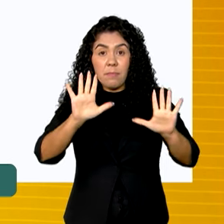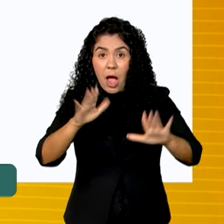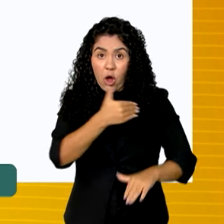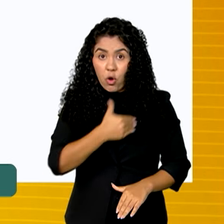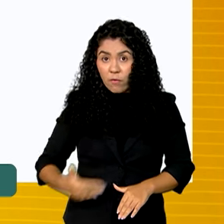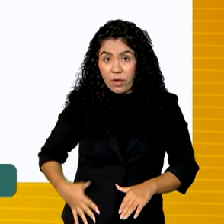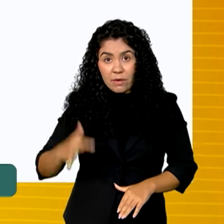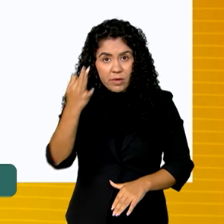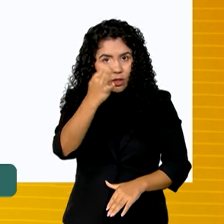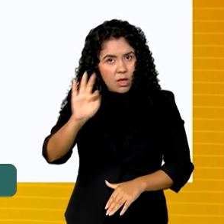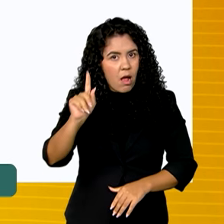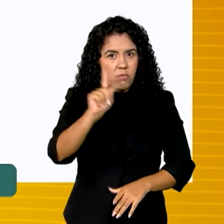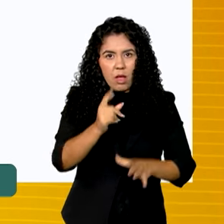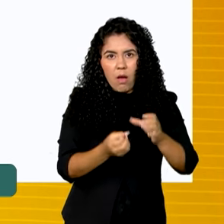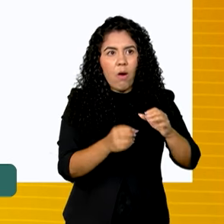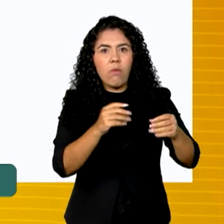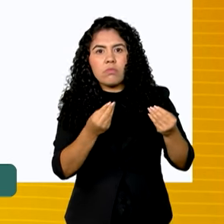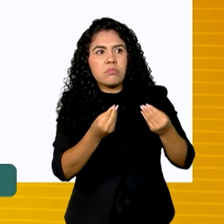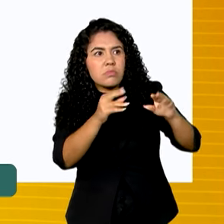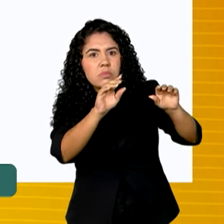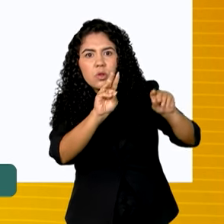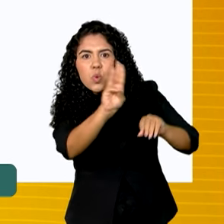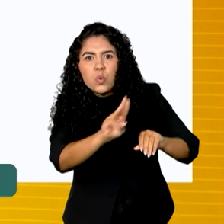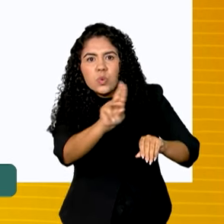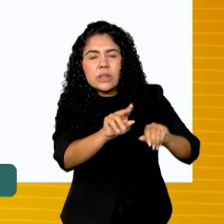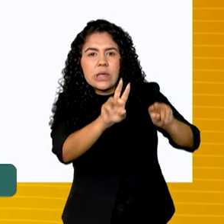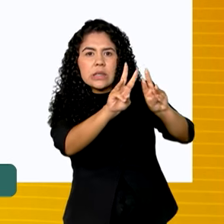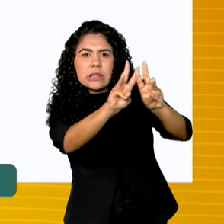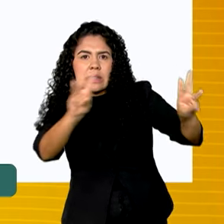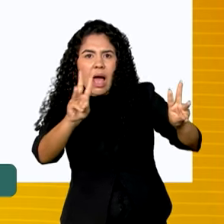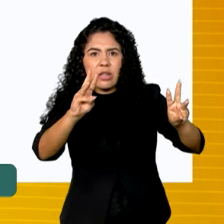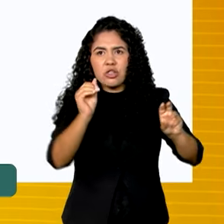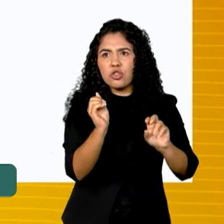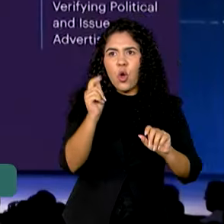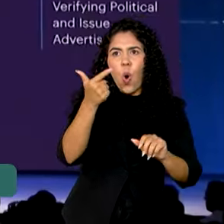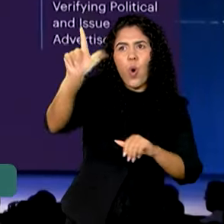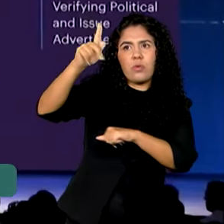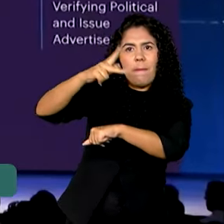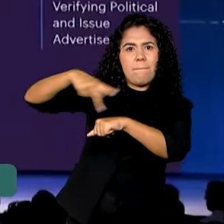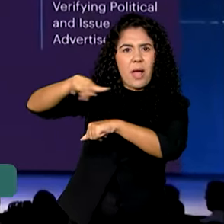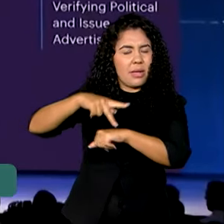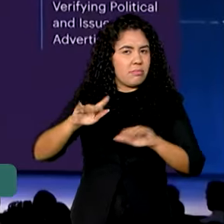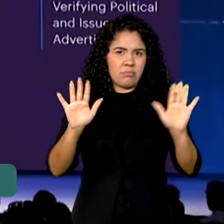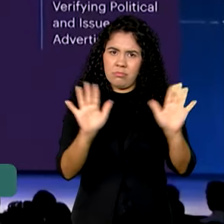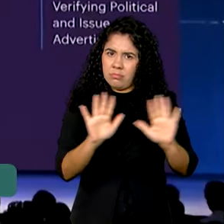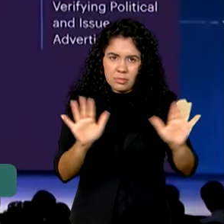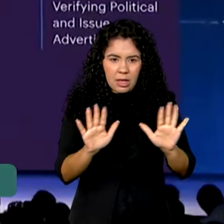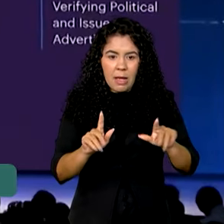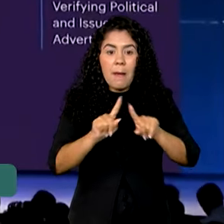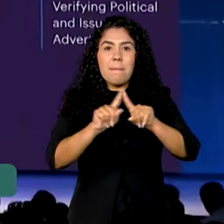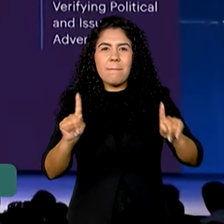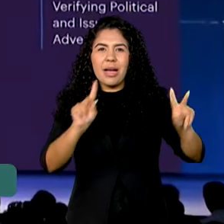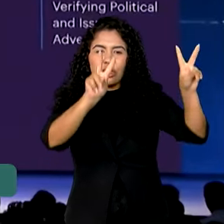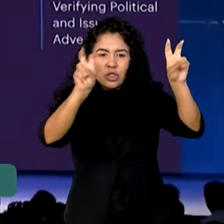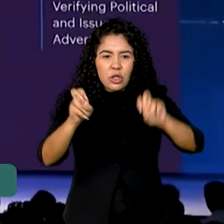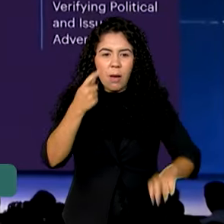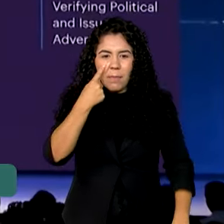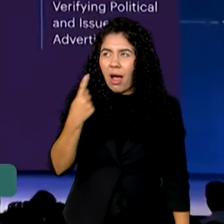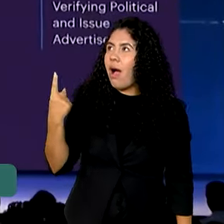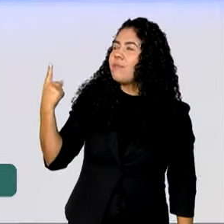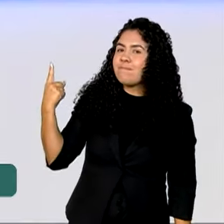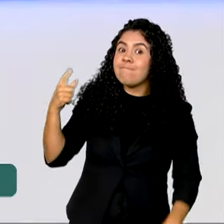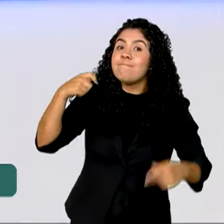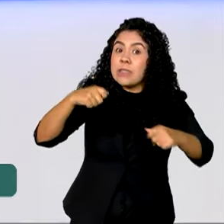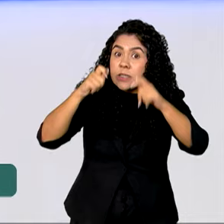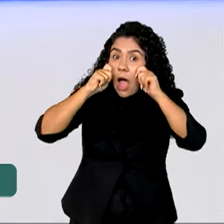hospeda sites e sistemas usando extensões estrangeiras ou diferentes. Já quanto a deepfake, é preciso ficar